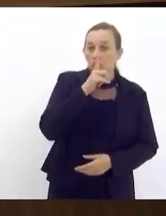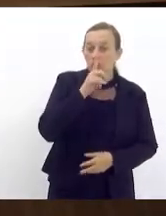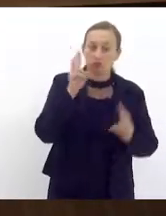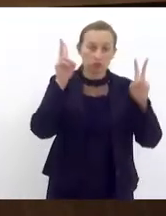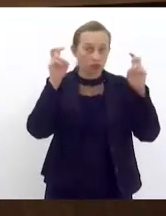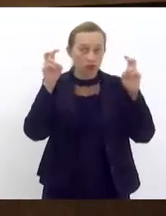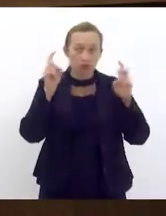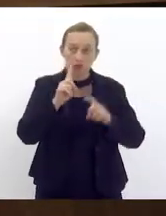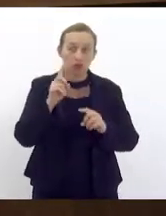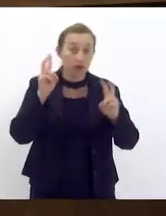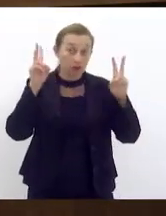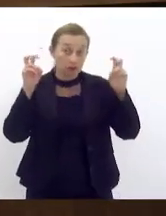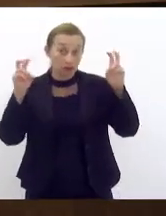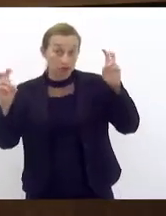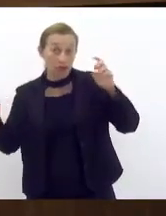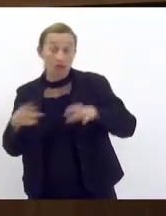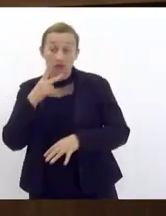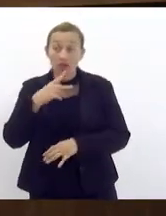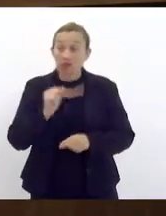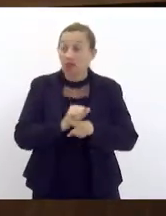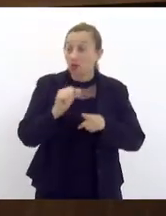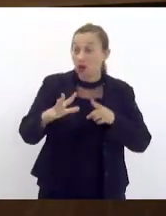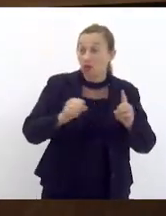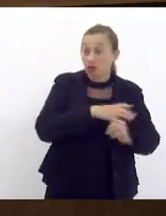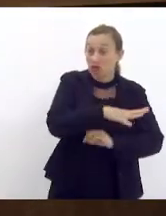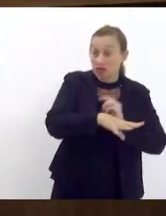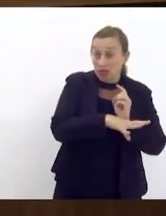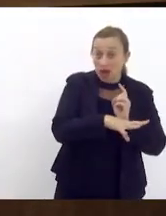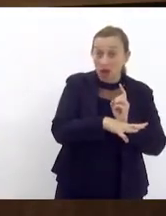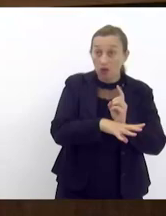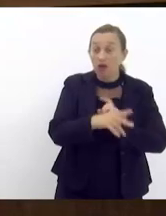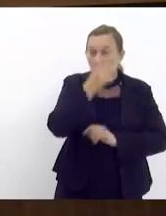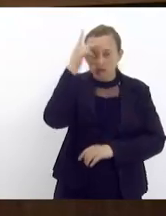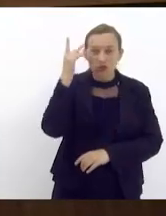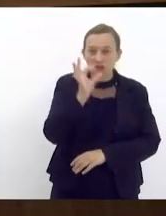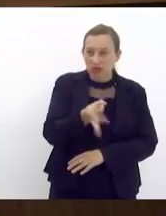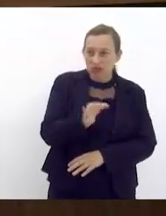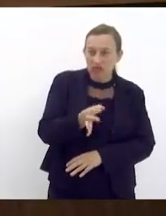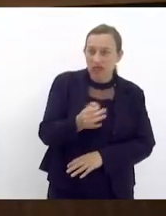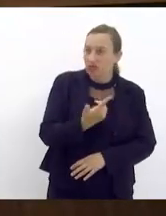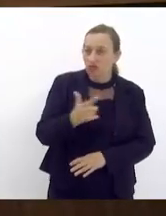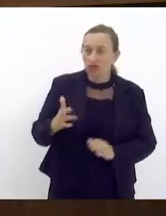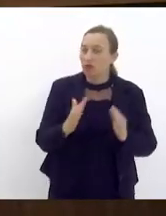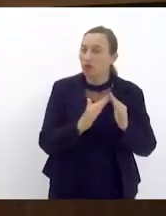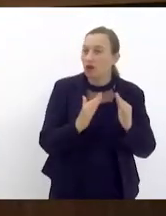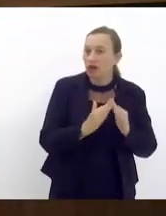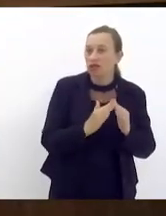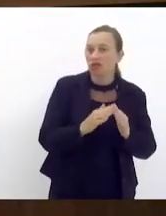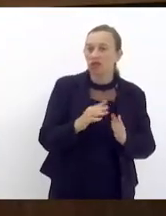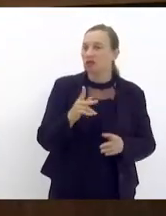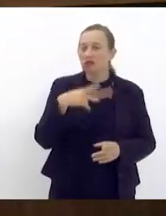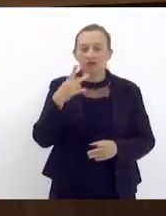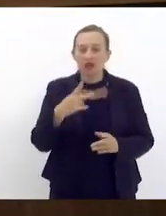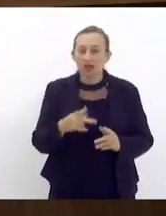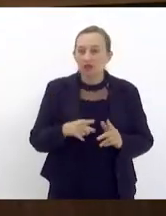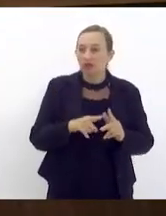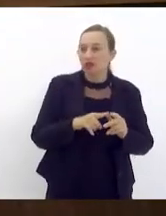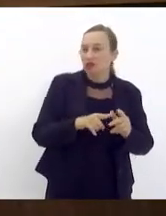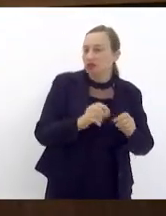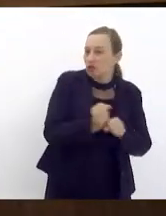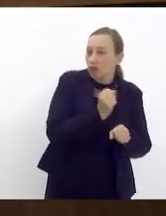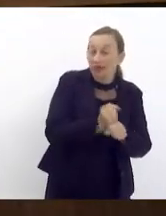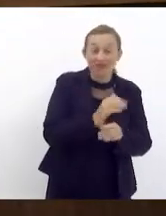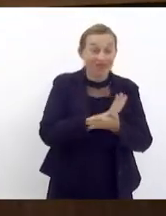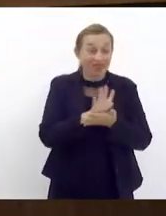assunto que não é nem um tema na verdade a está falando de aluguel social que é oriundo para as pessoas que de fato não tem habitação não está falando de reforma de conjunto é outro